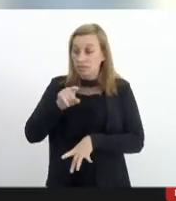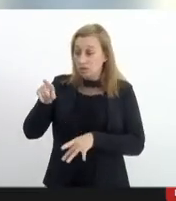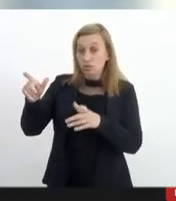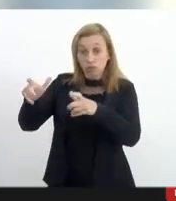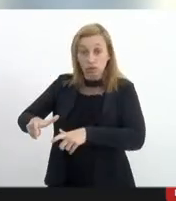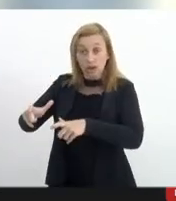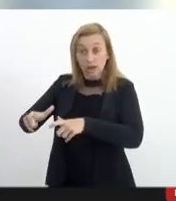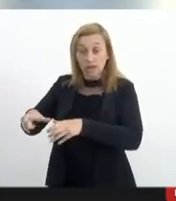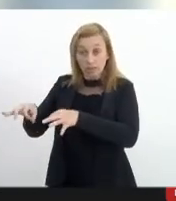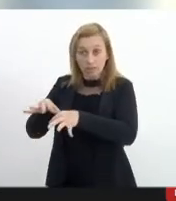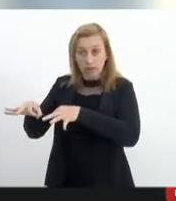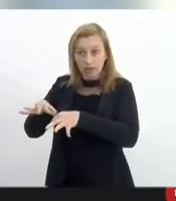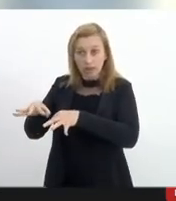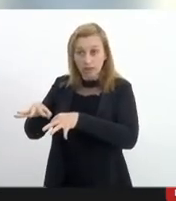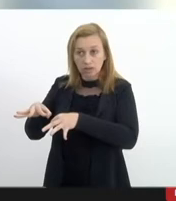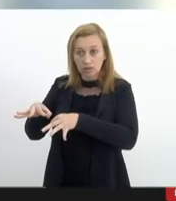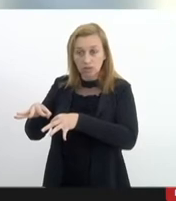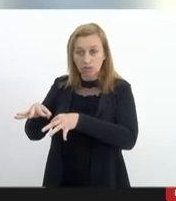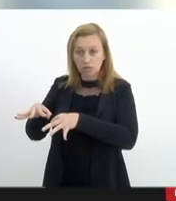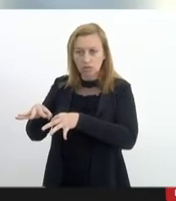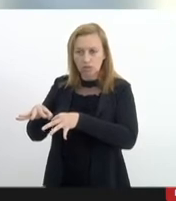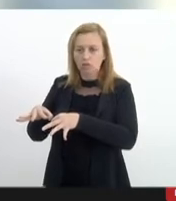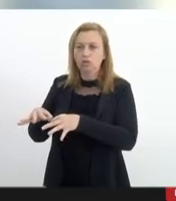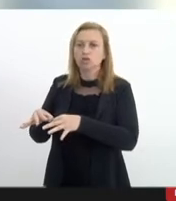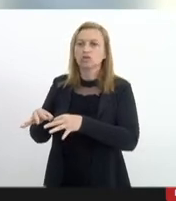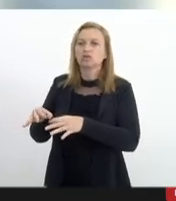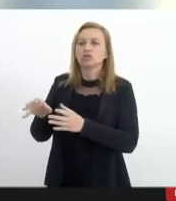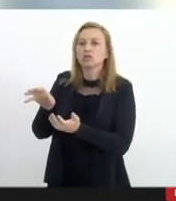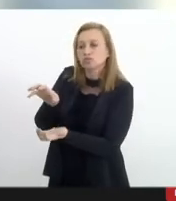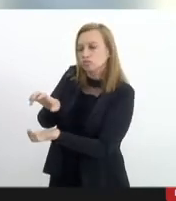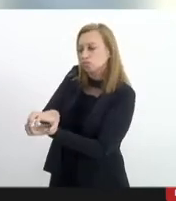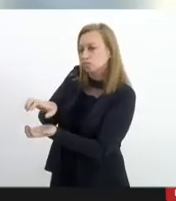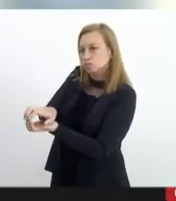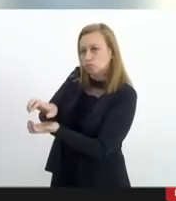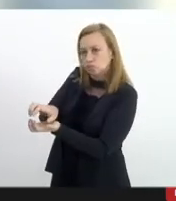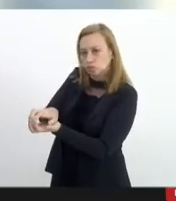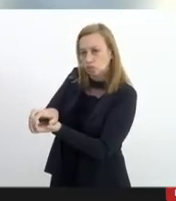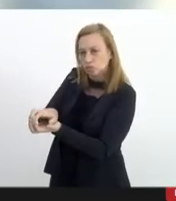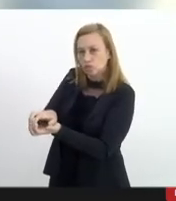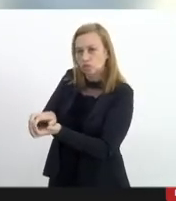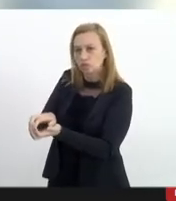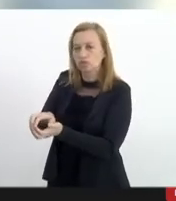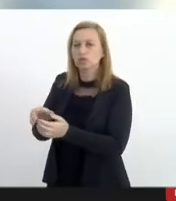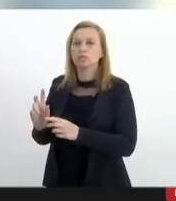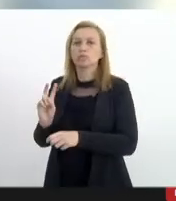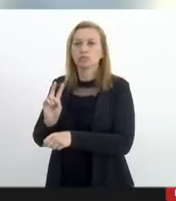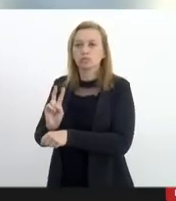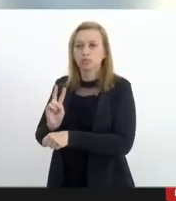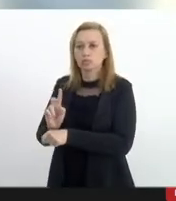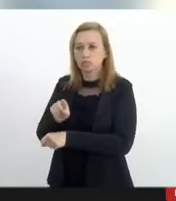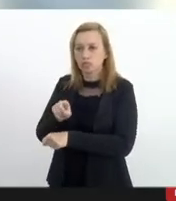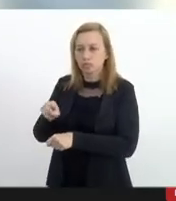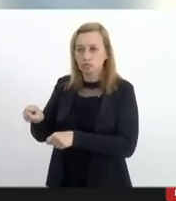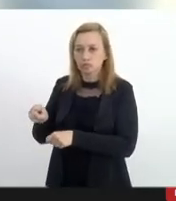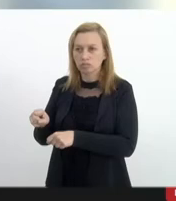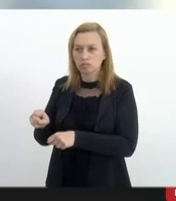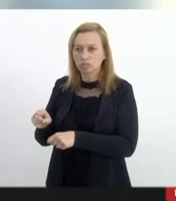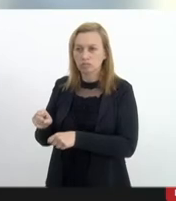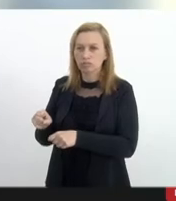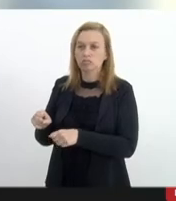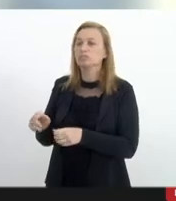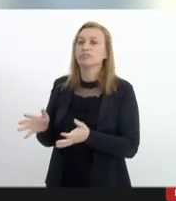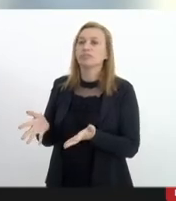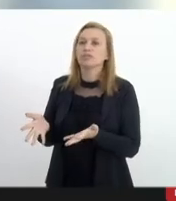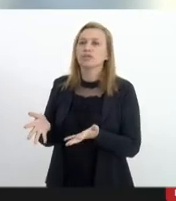mantivemos o cerco a comunidade de Jacarezinho de forma preventiva sem qualquer incursão